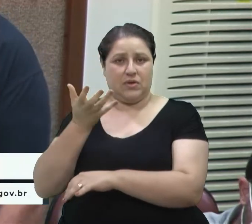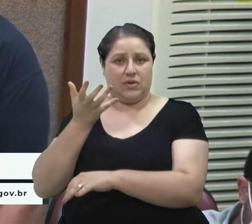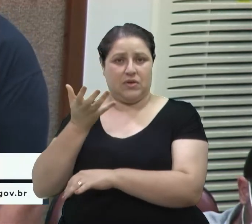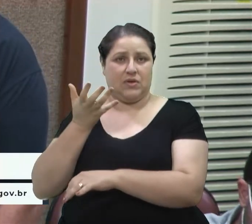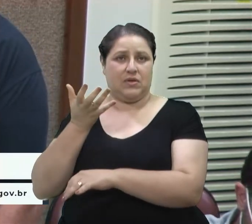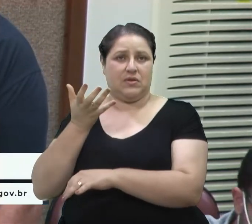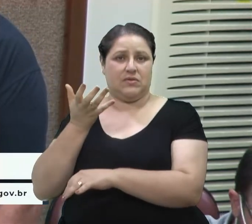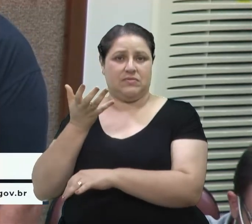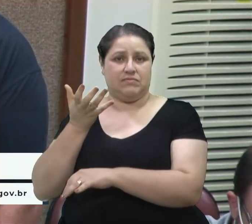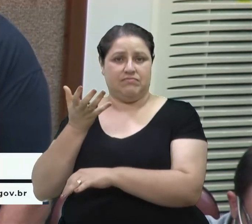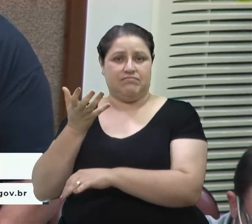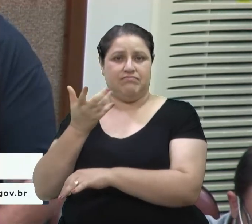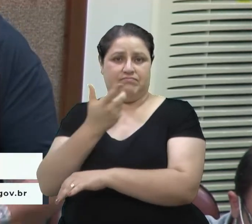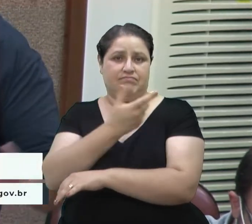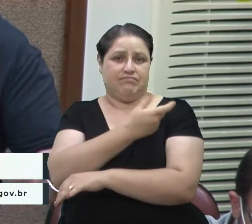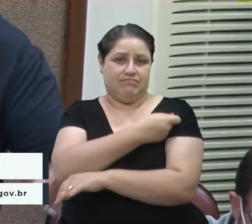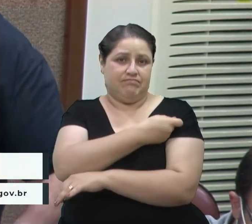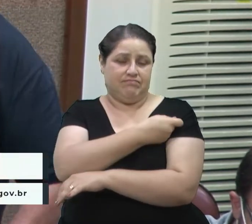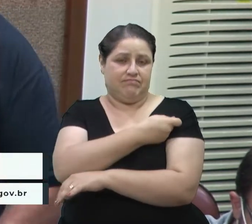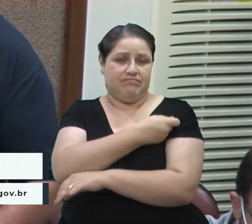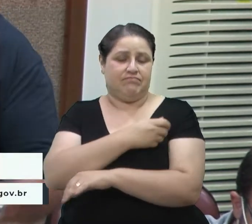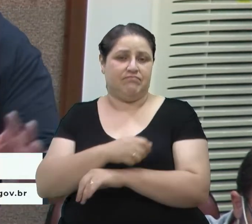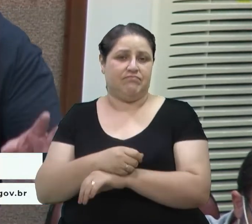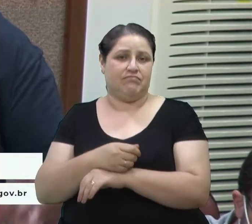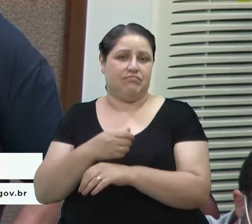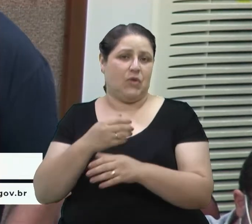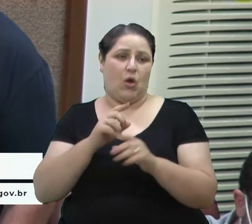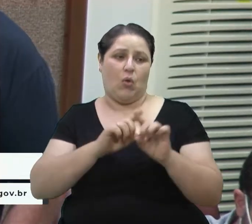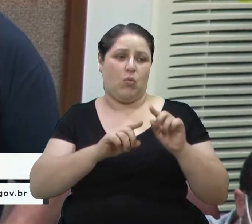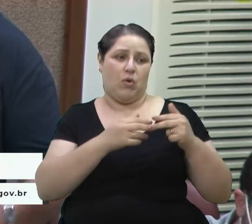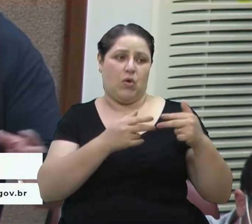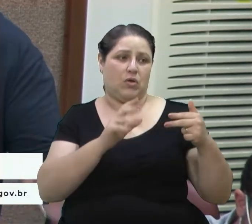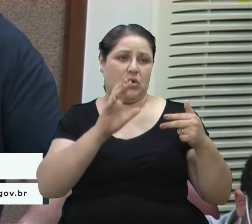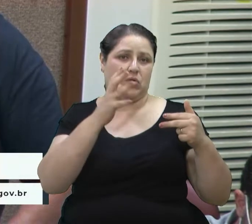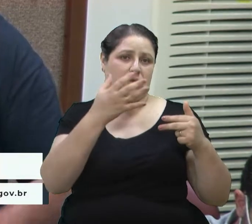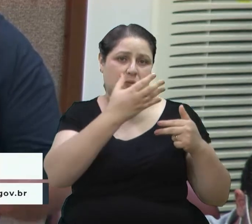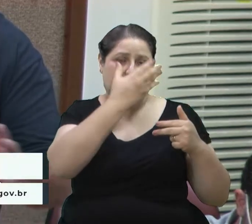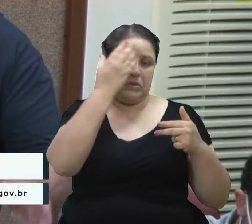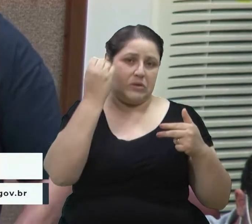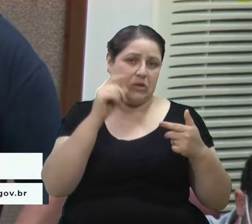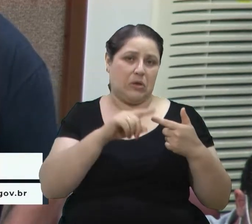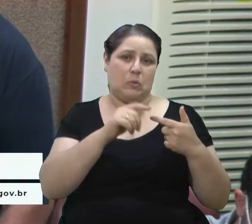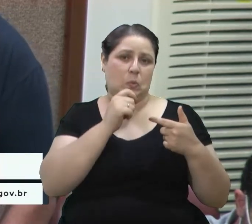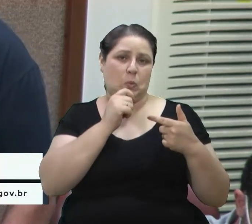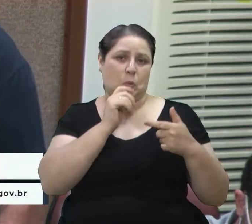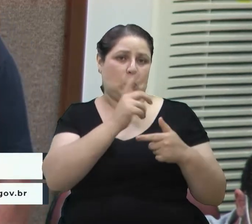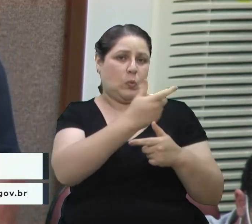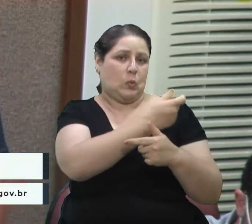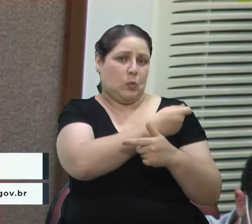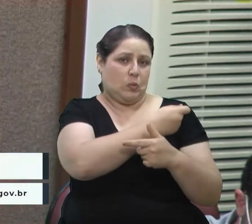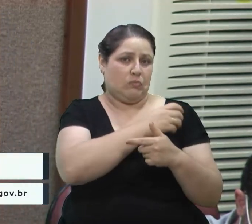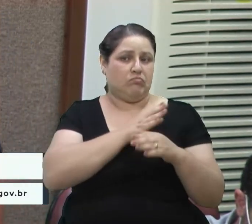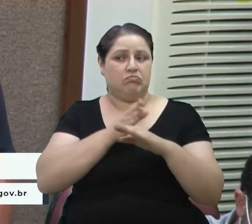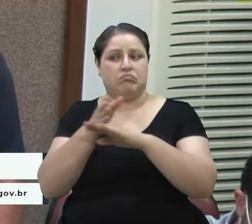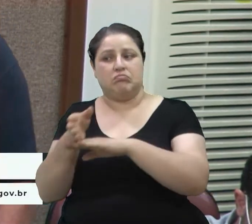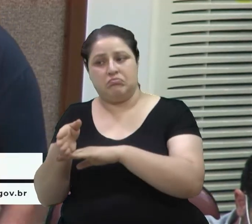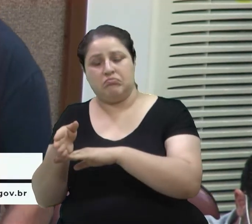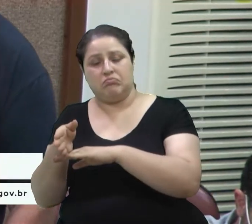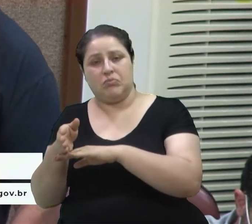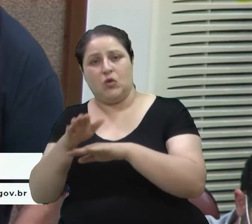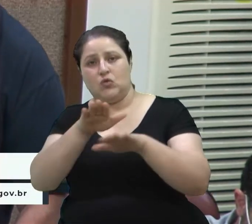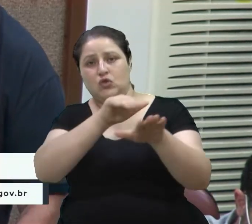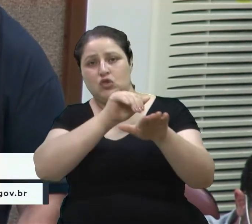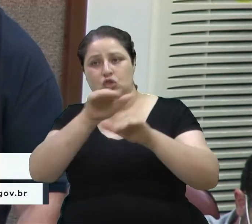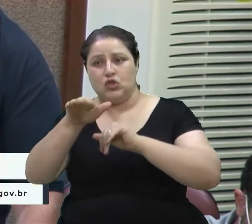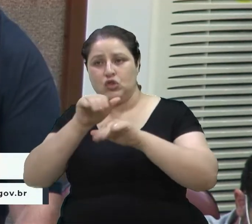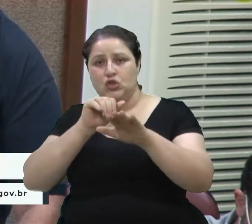se vacinar, que por um motivo ou outro esqueceram, não se vacinaram, então, quero fazer chamamento